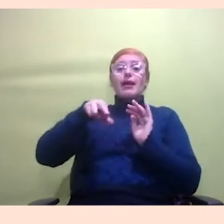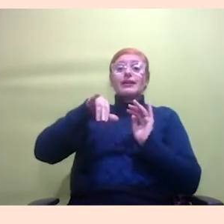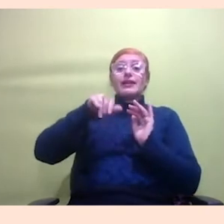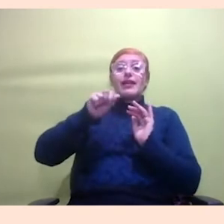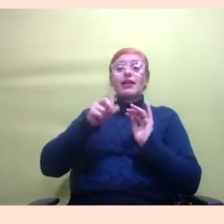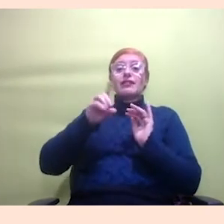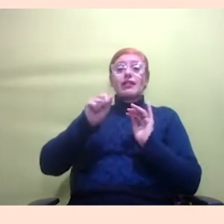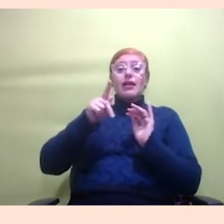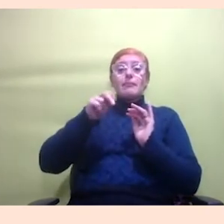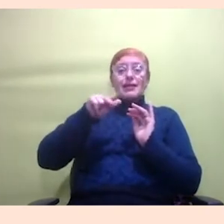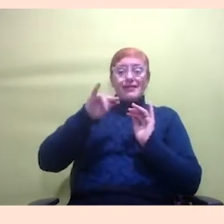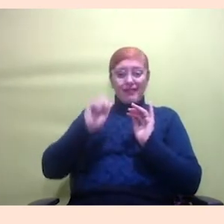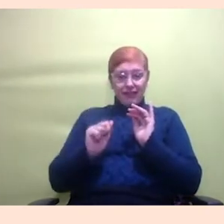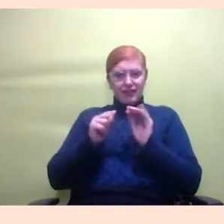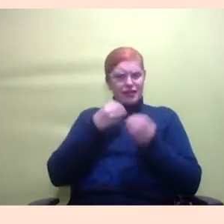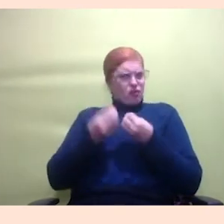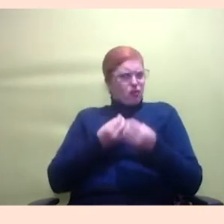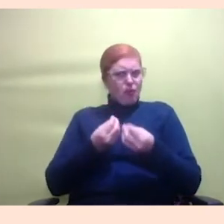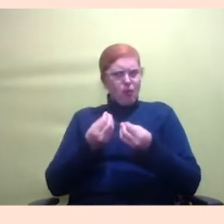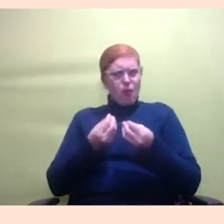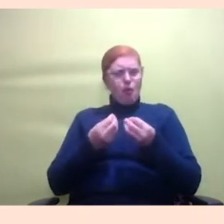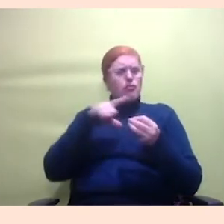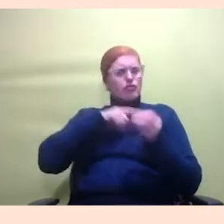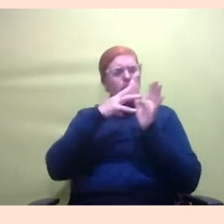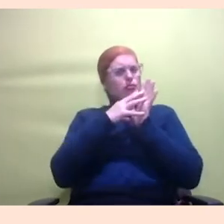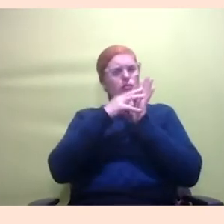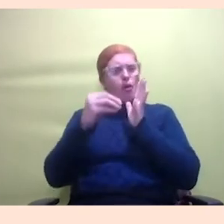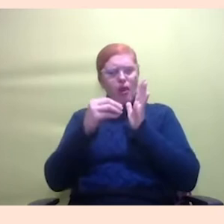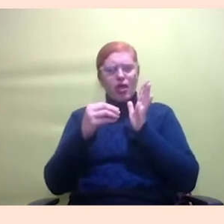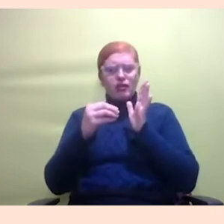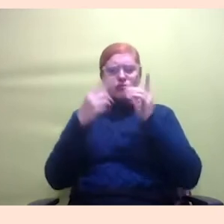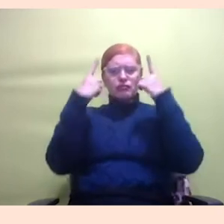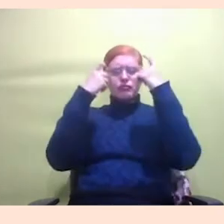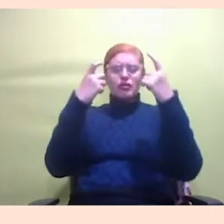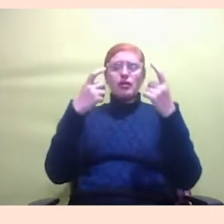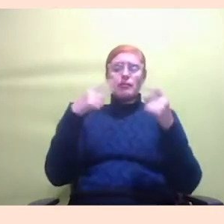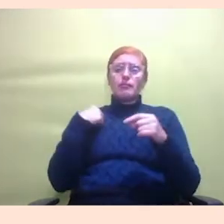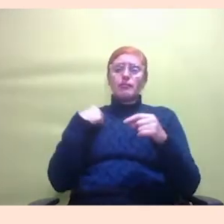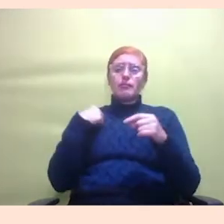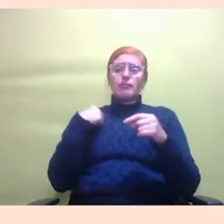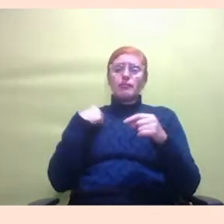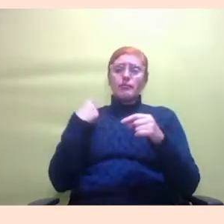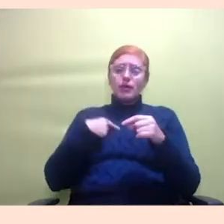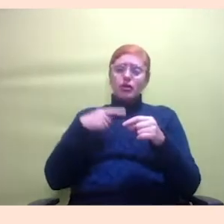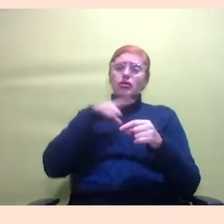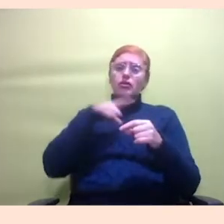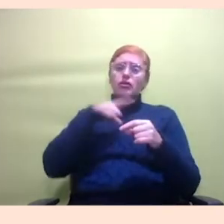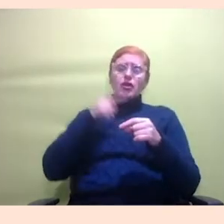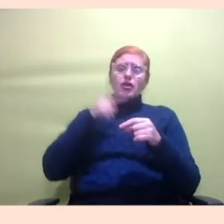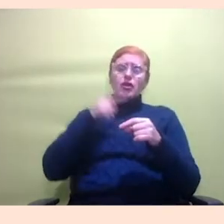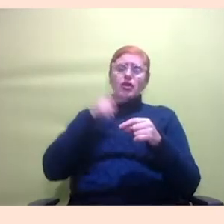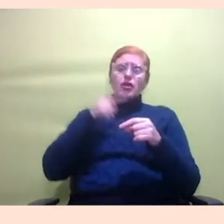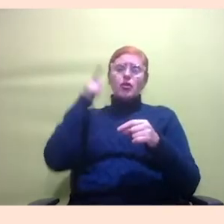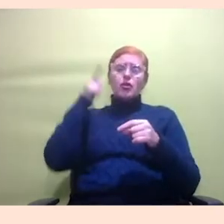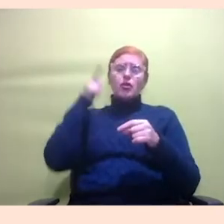gente traz de modelo dos tipos de violência para poder fazer com que a gente consiga ter acesso de forma mais rápida e não tão burocratizada